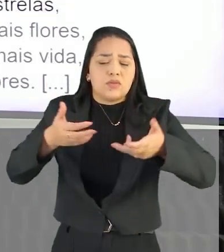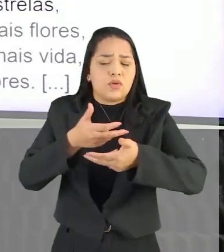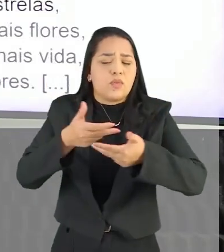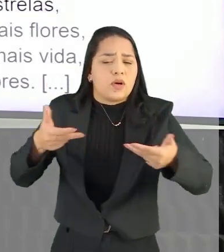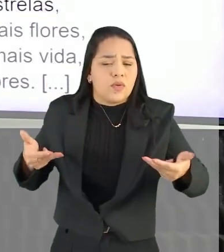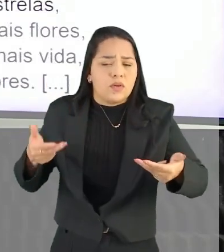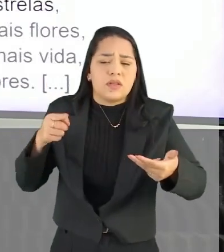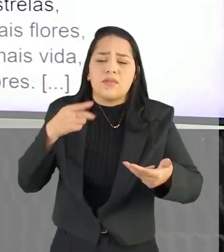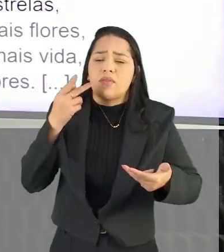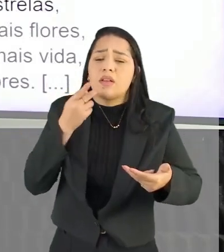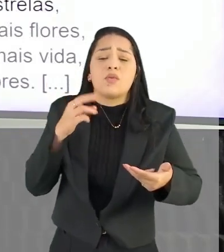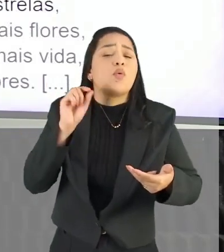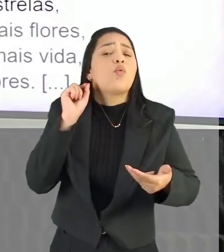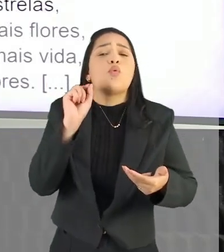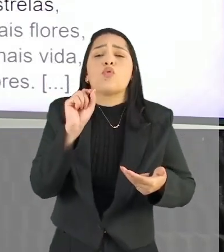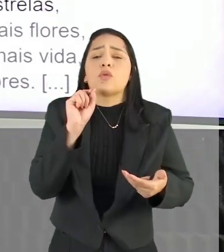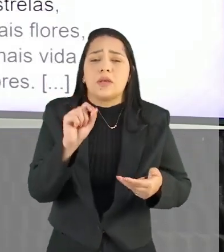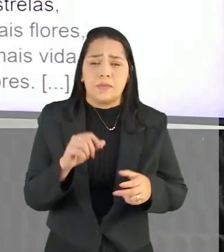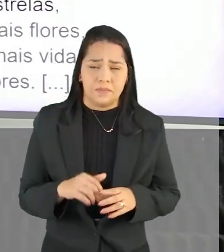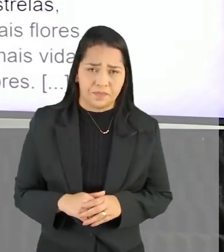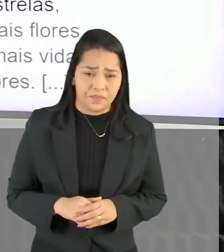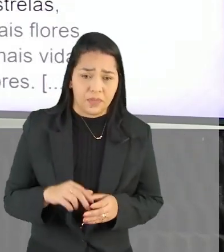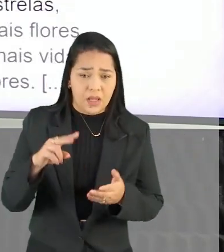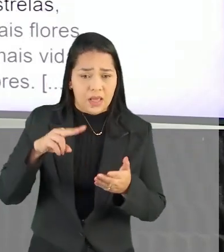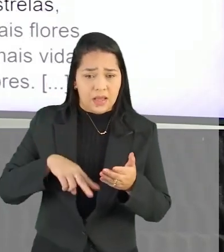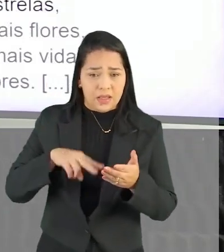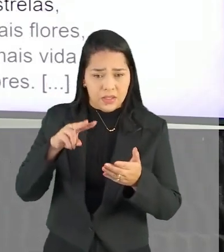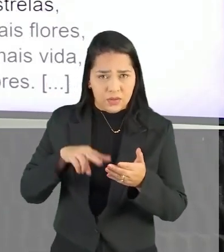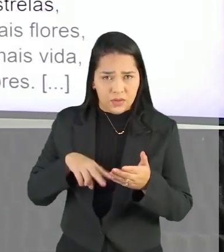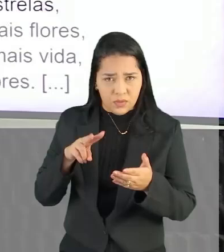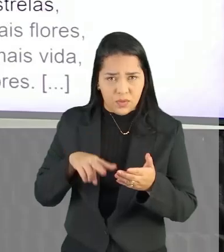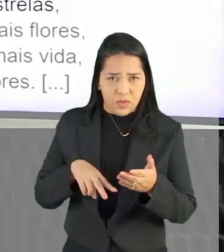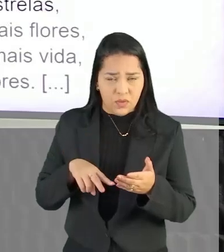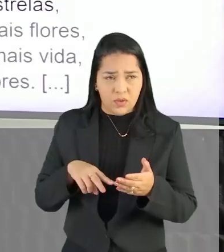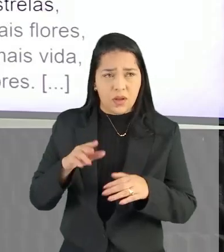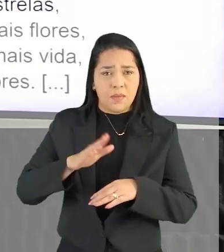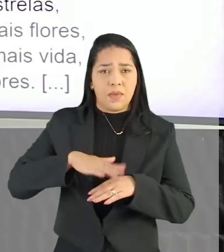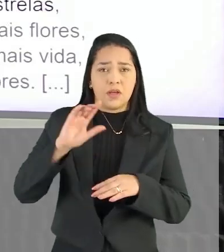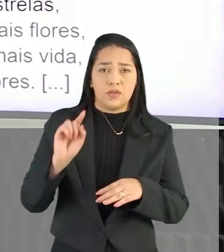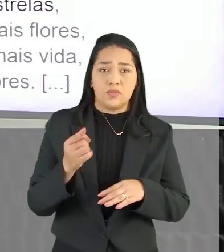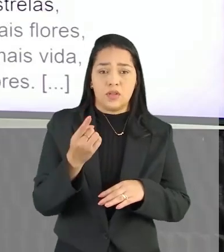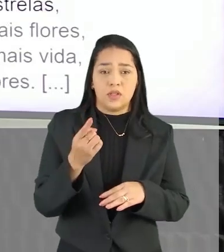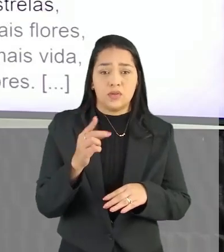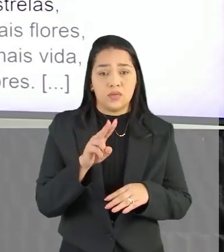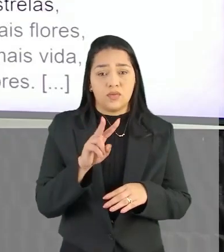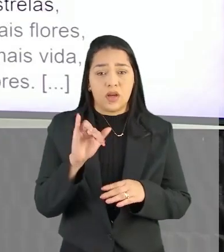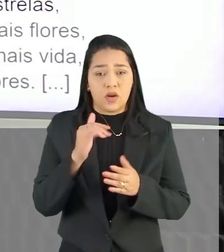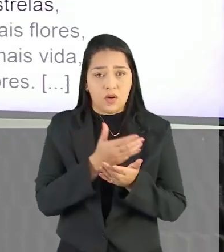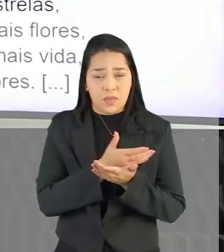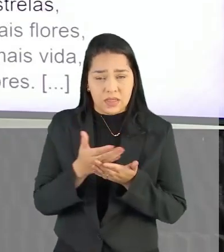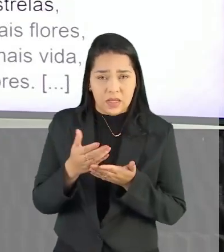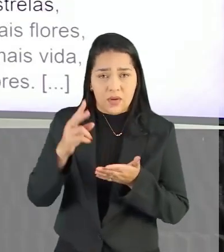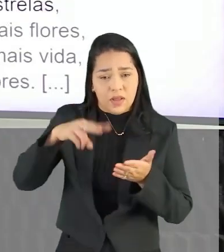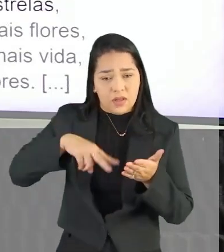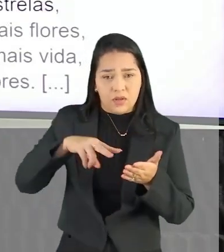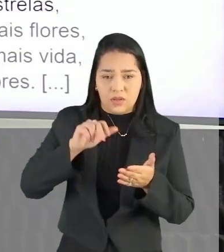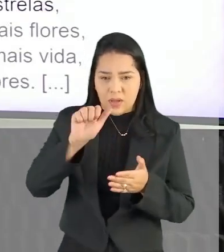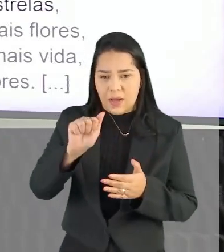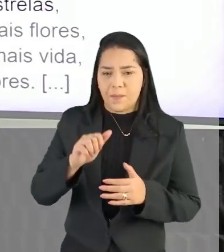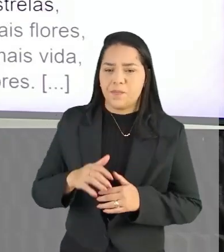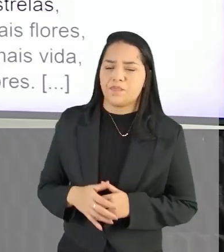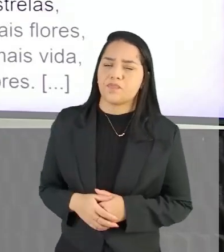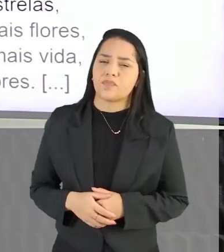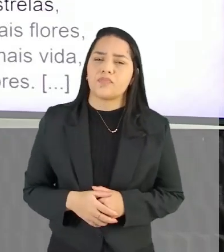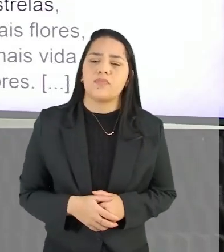coisa. E aqui está exaltando o quê? Então, a gente vai fazer a leitura, é mais de um texto essa questão, e a vai começar com a leitura do texto A.